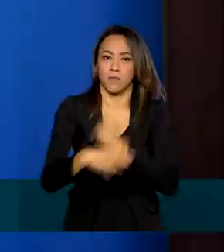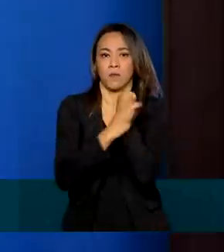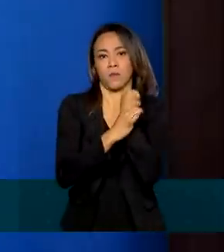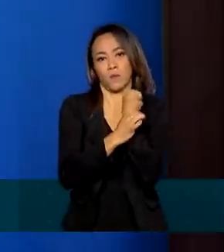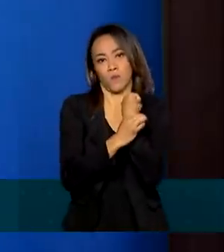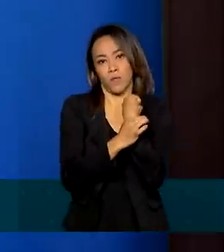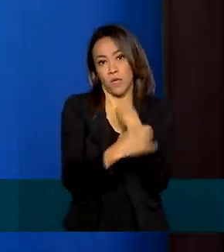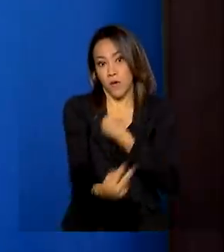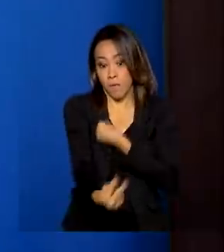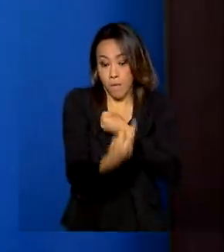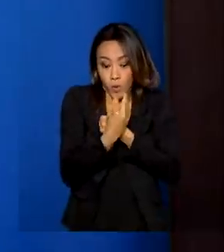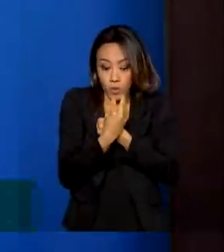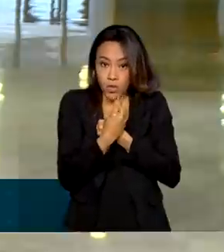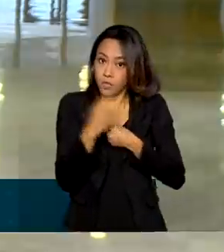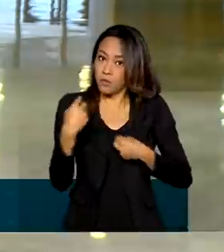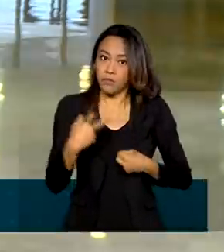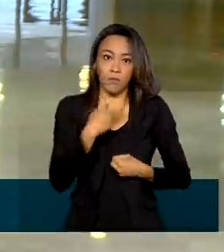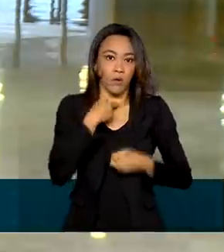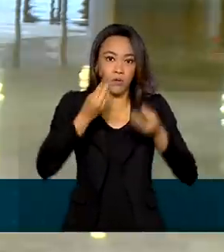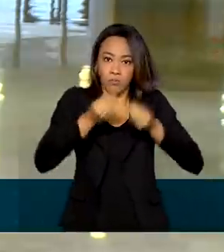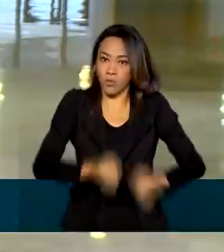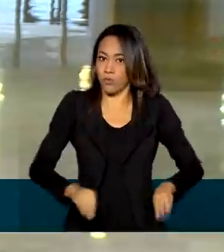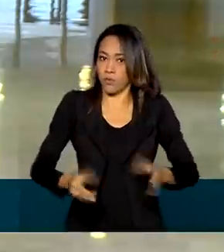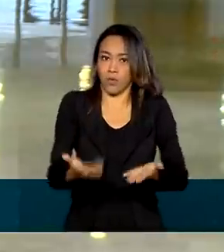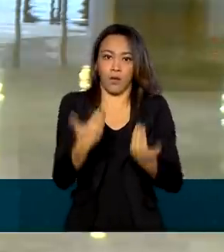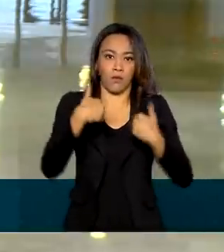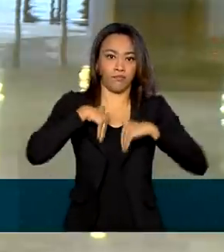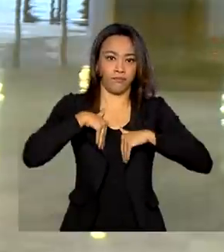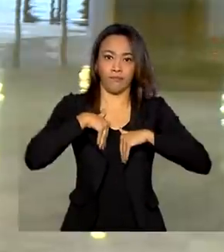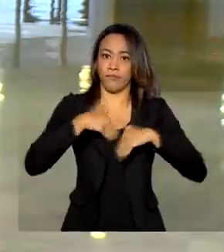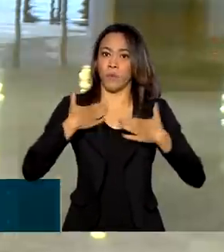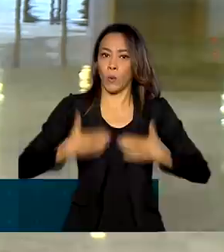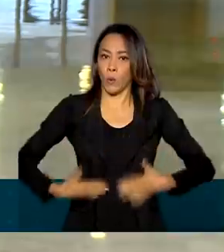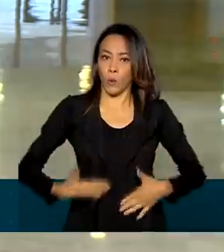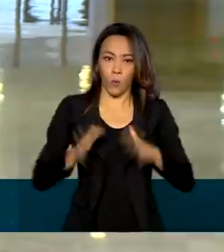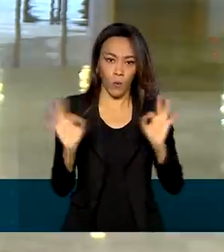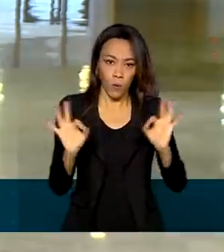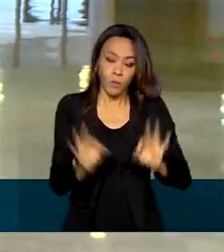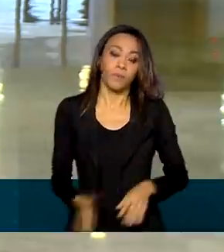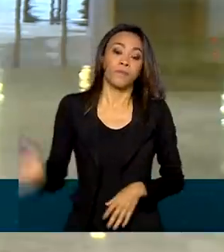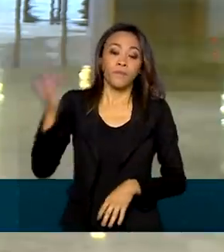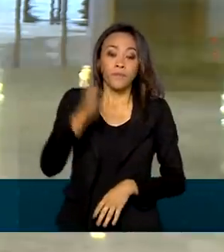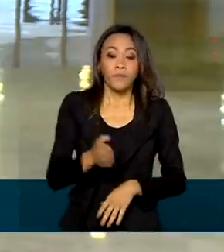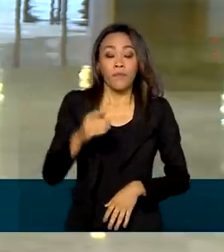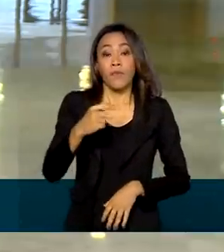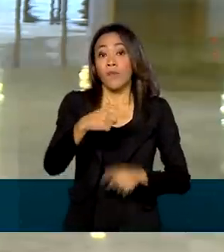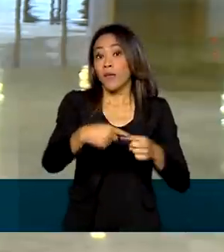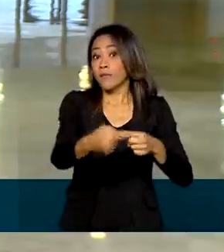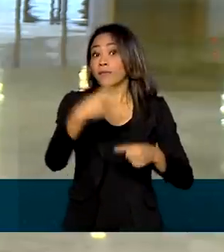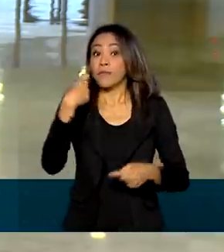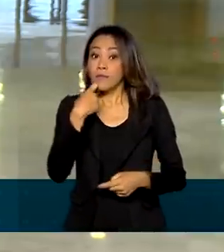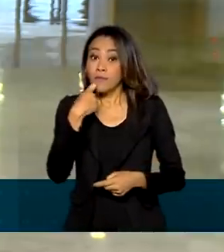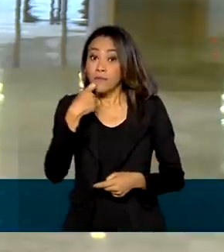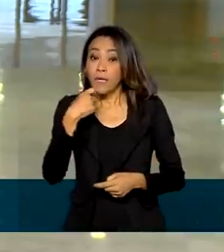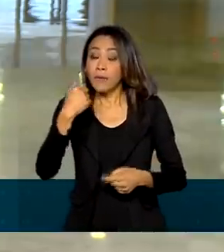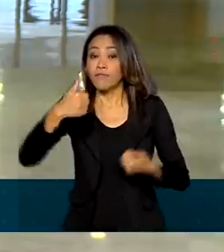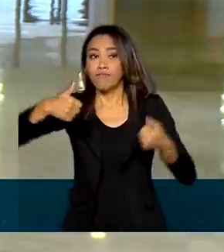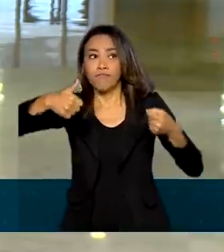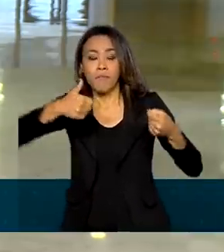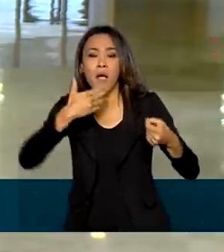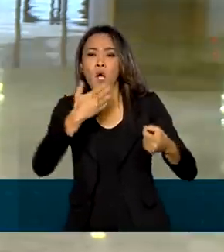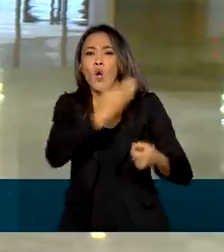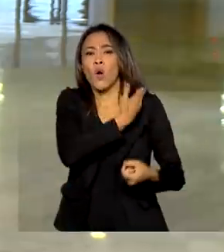uma vacina não pode causar nenhum dano. Na última segunda-feira, a Anvisa negou o pedido feito por governadores de 10